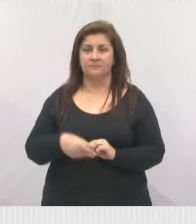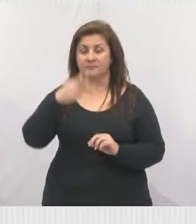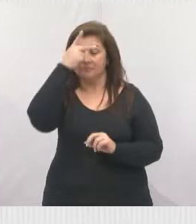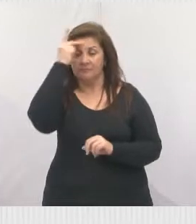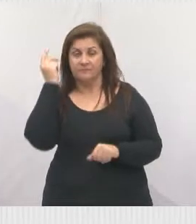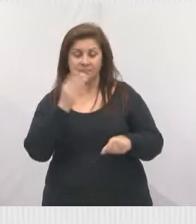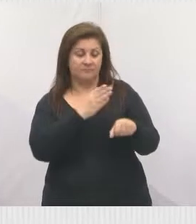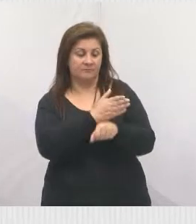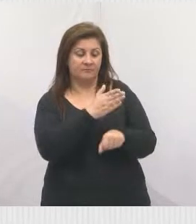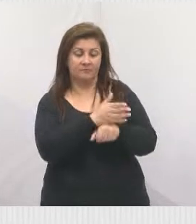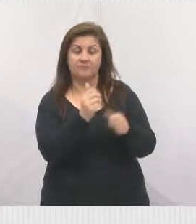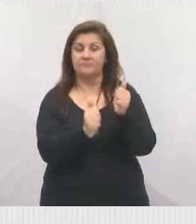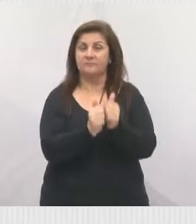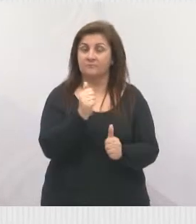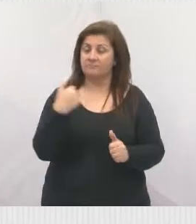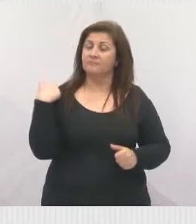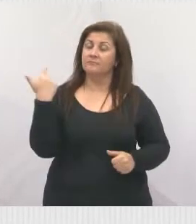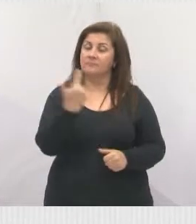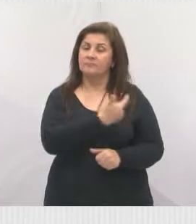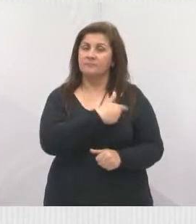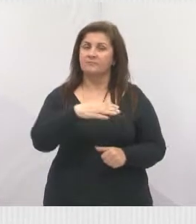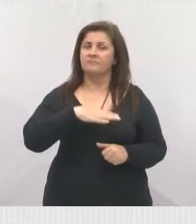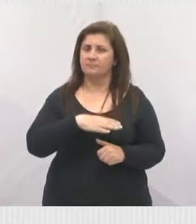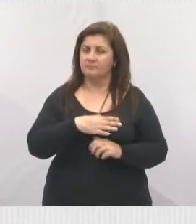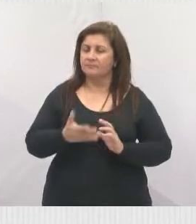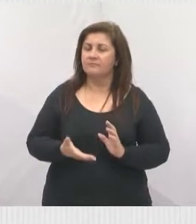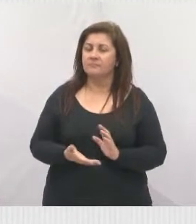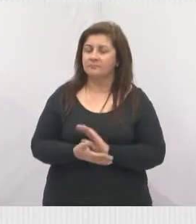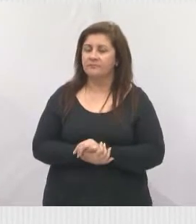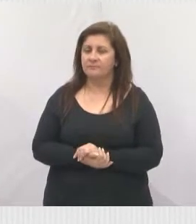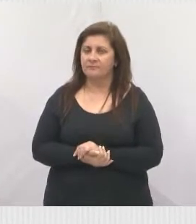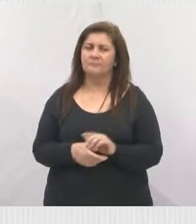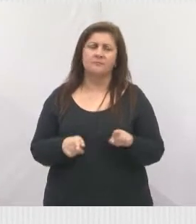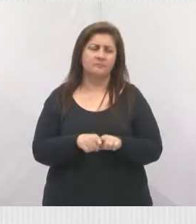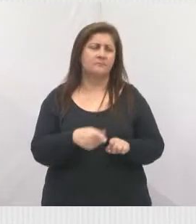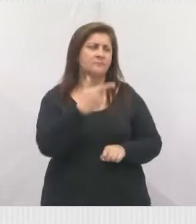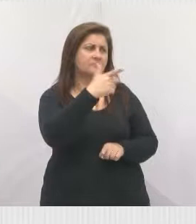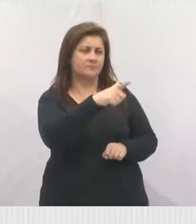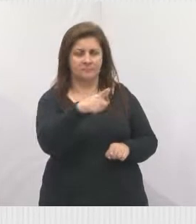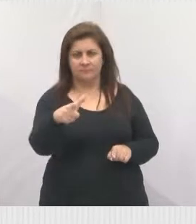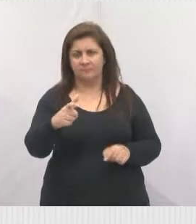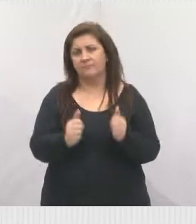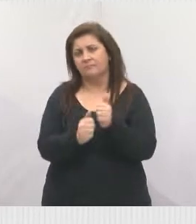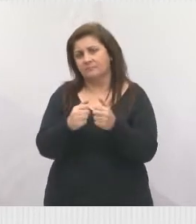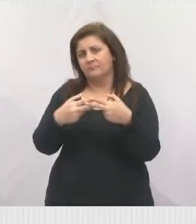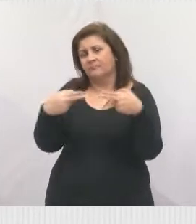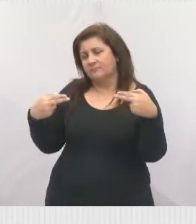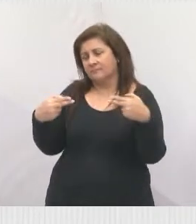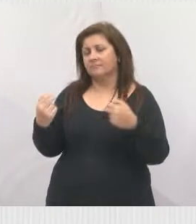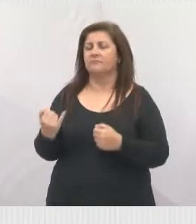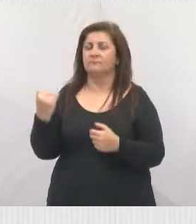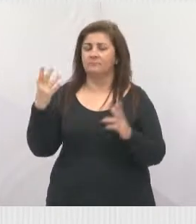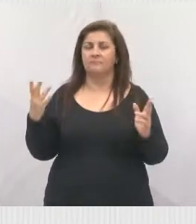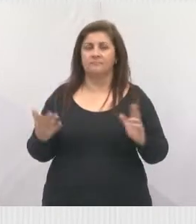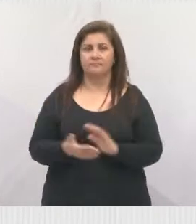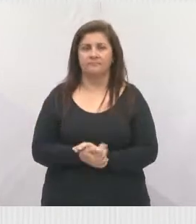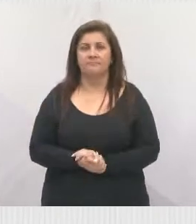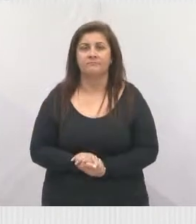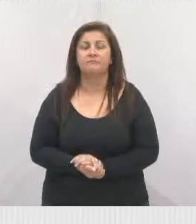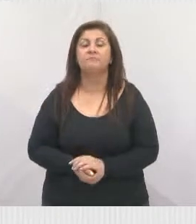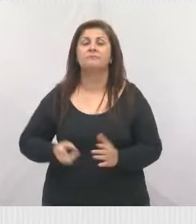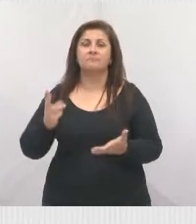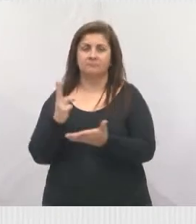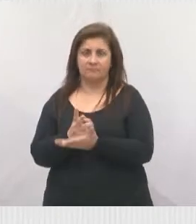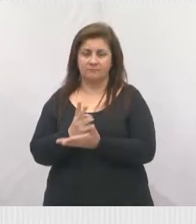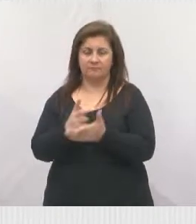participam do futebol aqui na nossa cidade e, claro, que outro tipo de esporte também é muito importante. Então, vamos continuar trabalhando dessa forma,